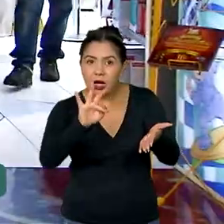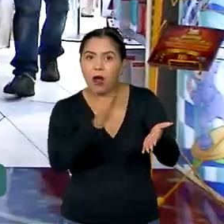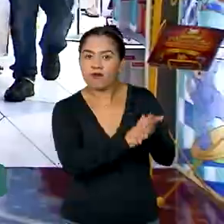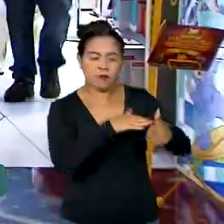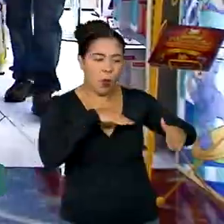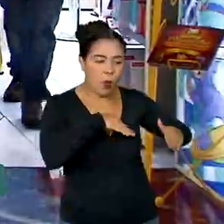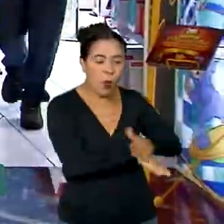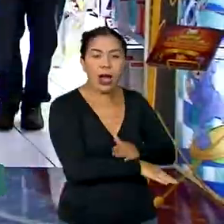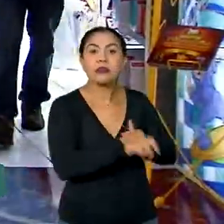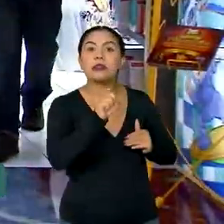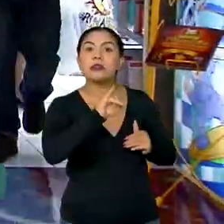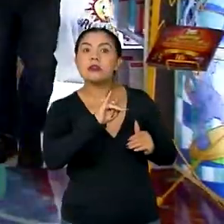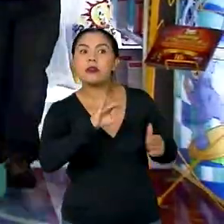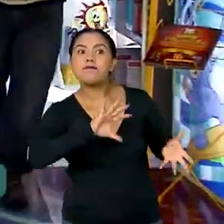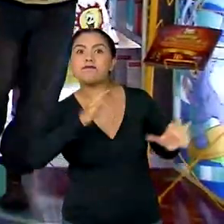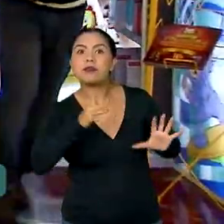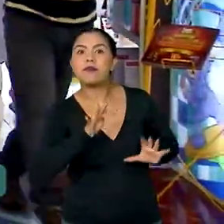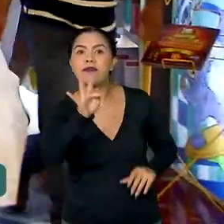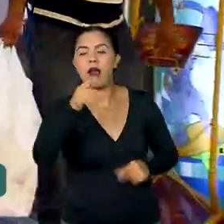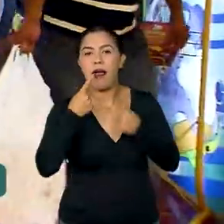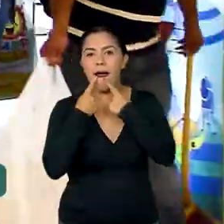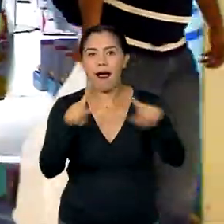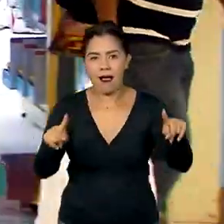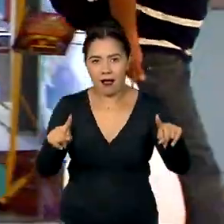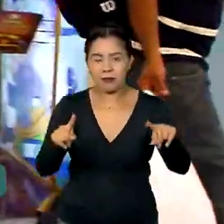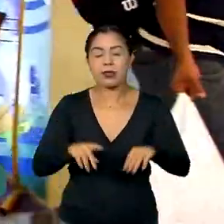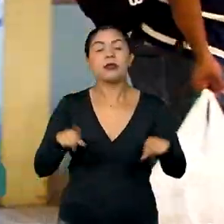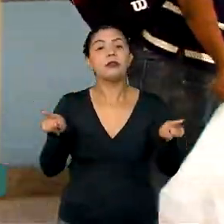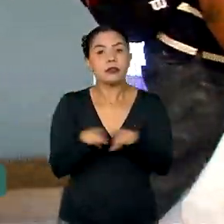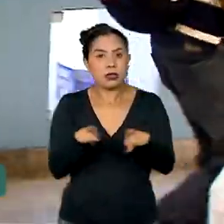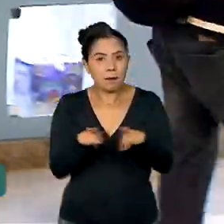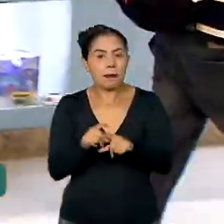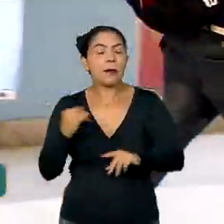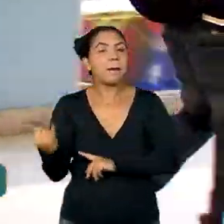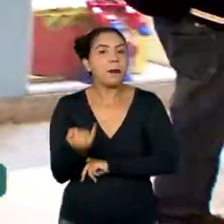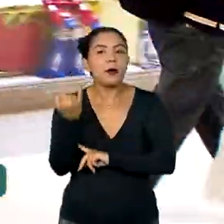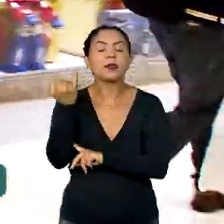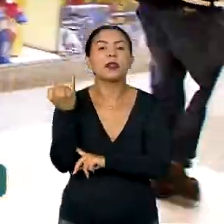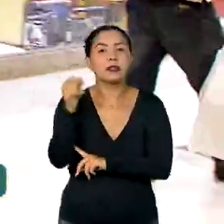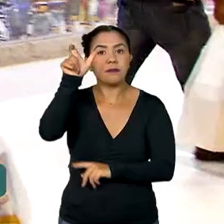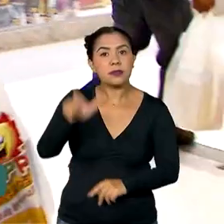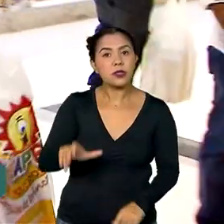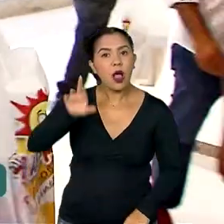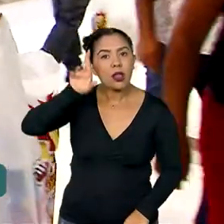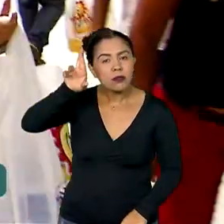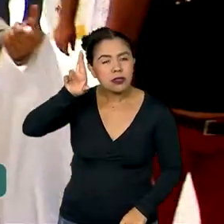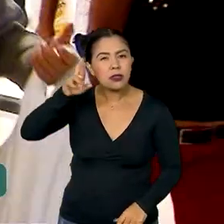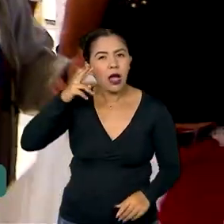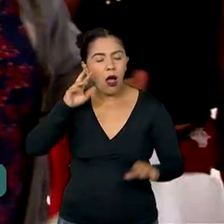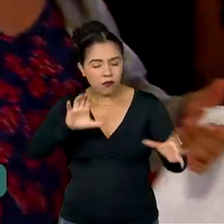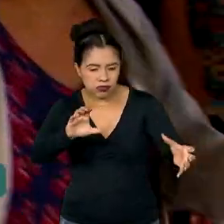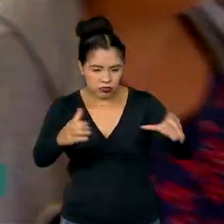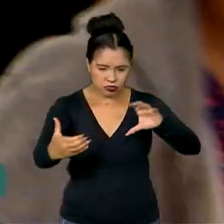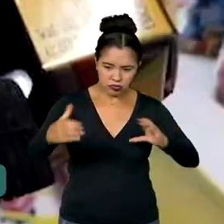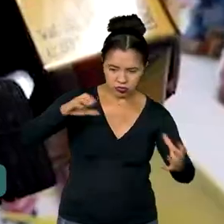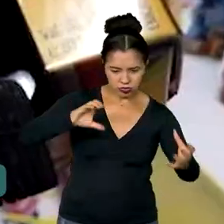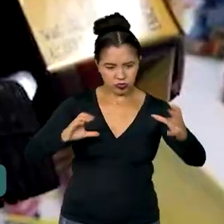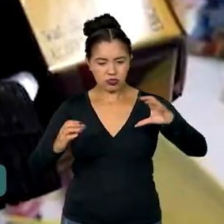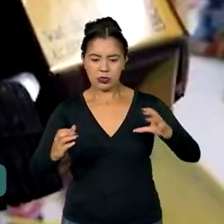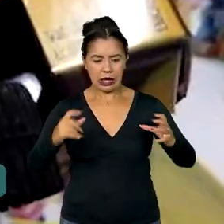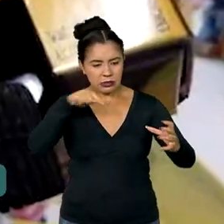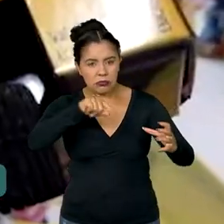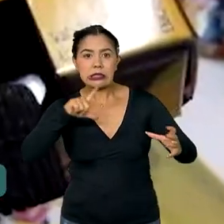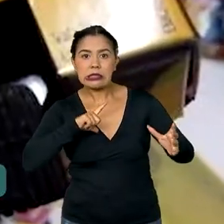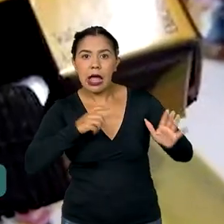reclamação posterior. É importante que o responsável observe se o brinquedo possui o